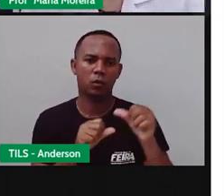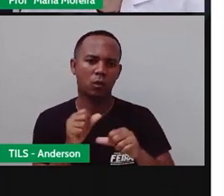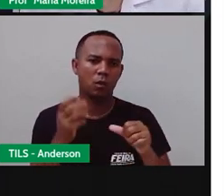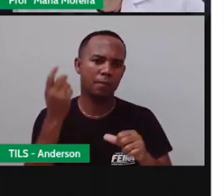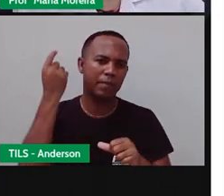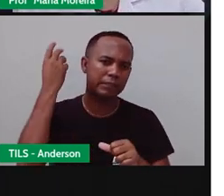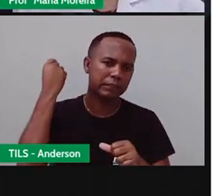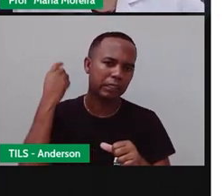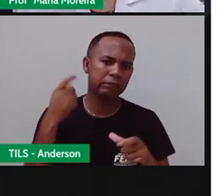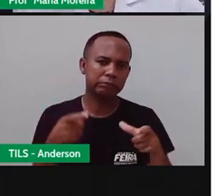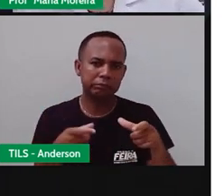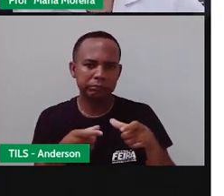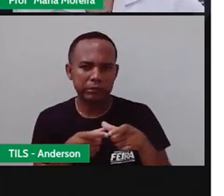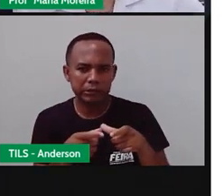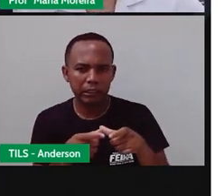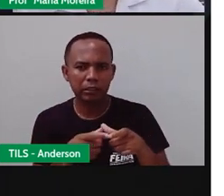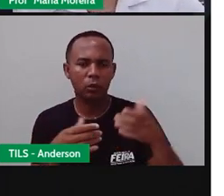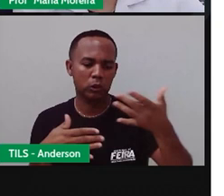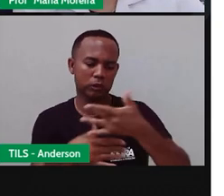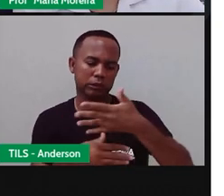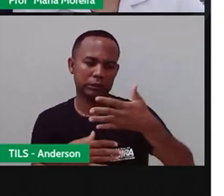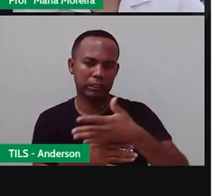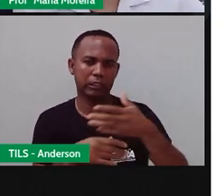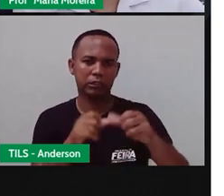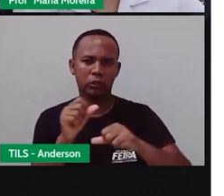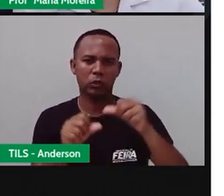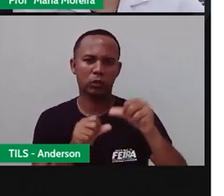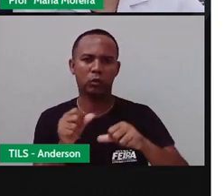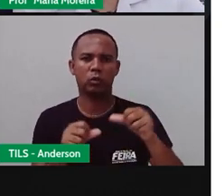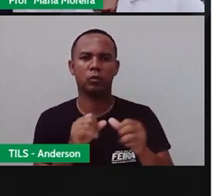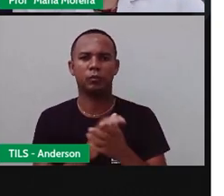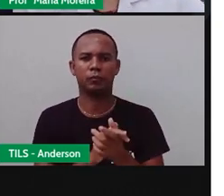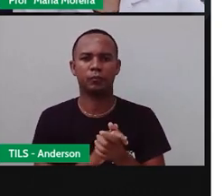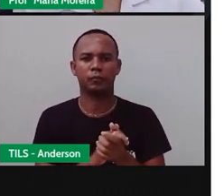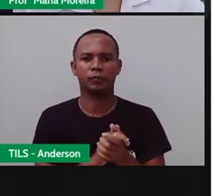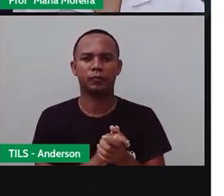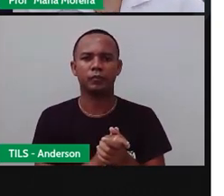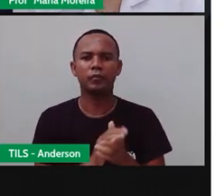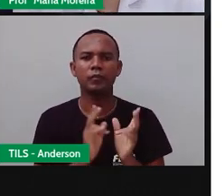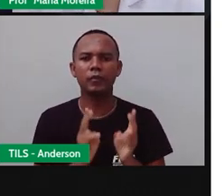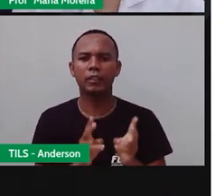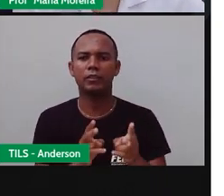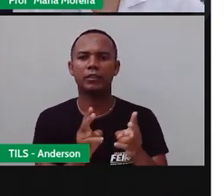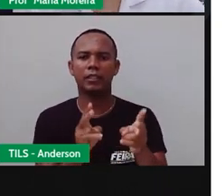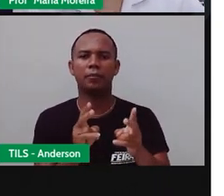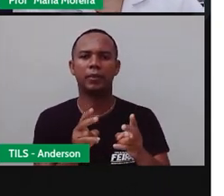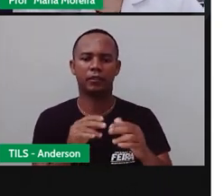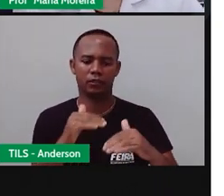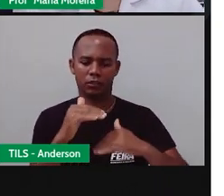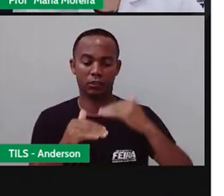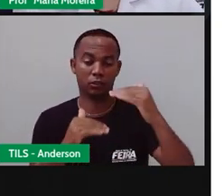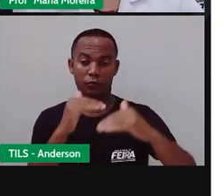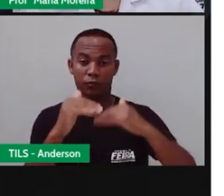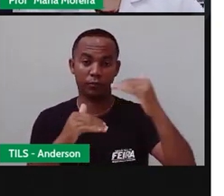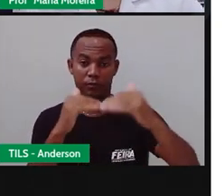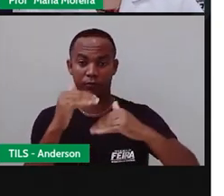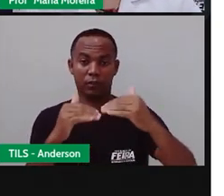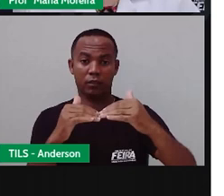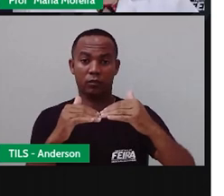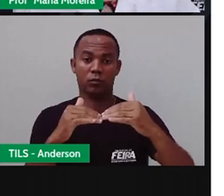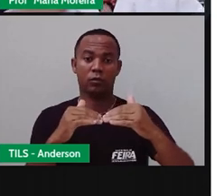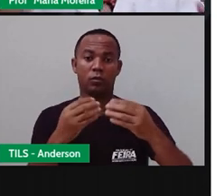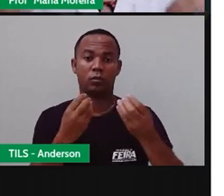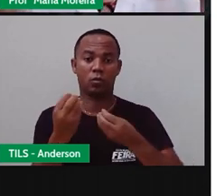tal. Bom, ela sofreu muitas transformações, né? Sempre acompanhando o desenvolvimento do mundo.